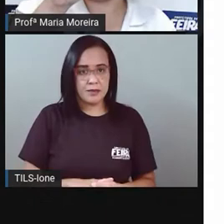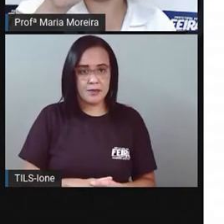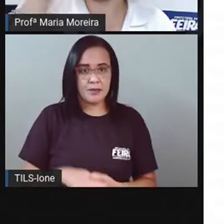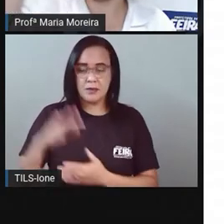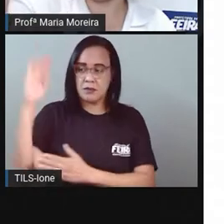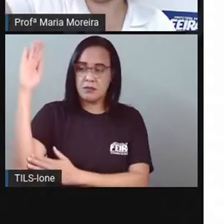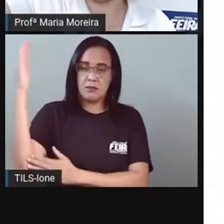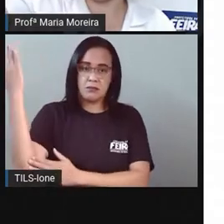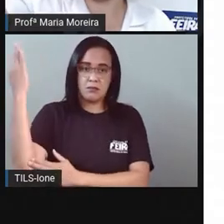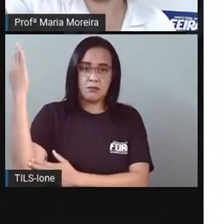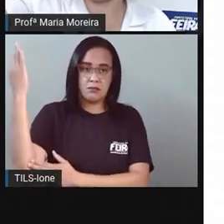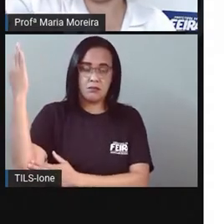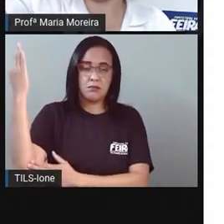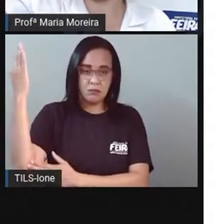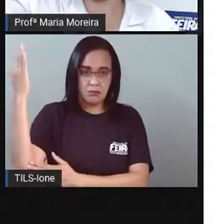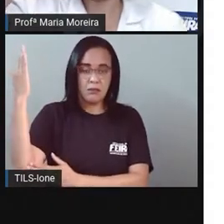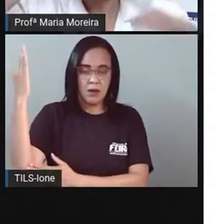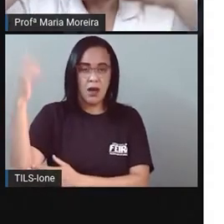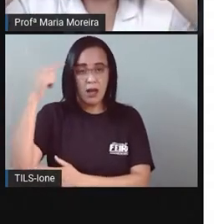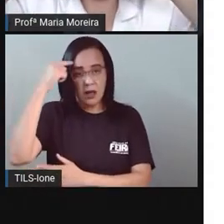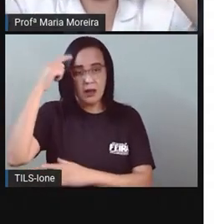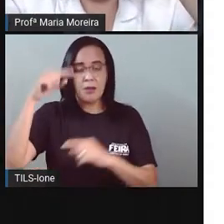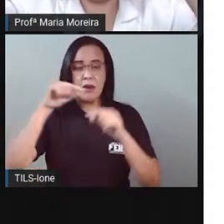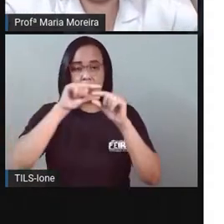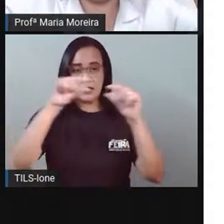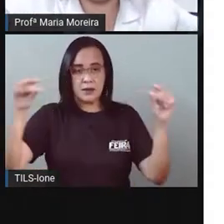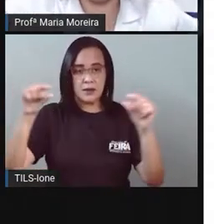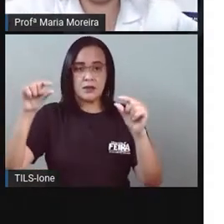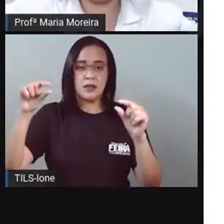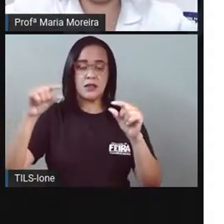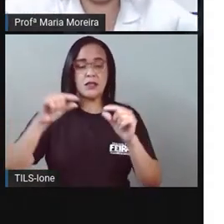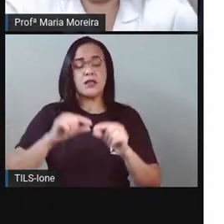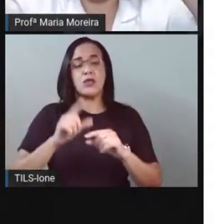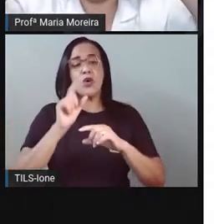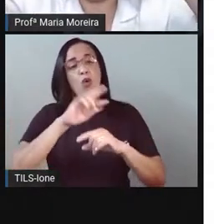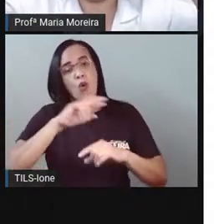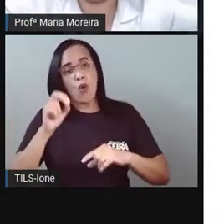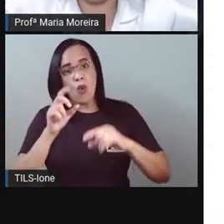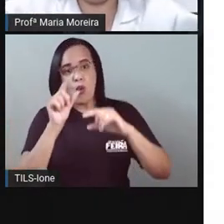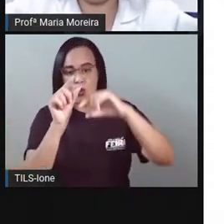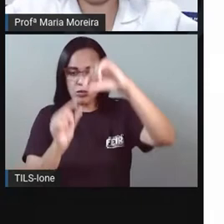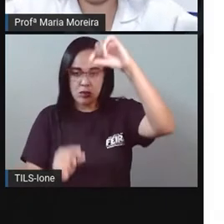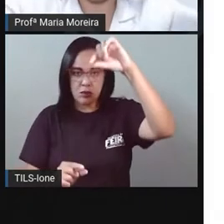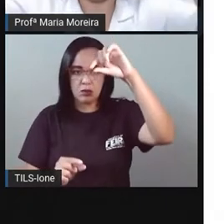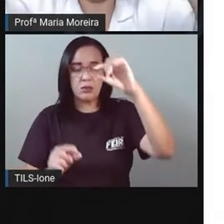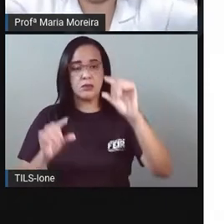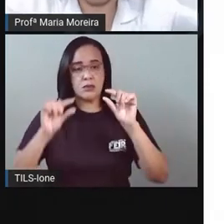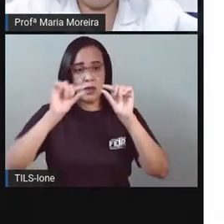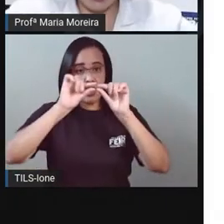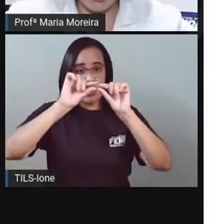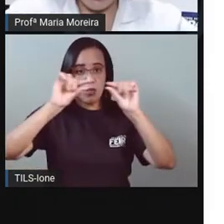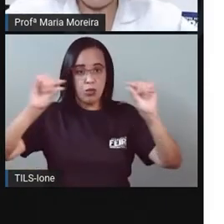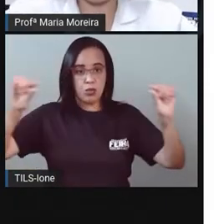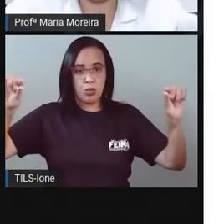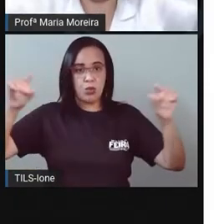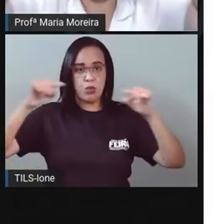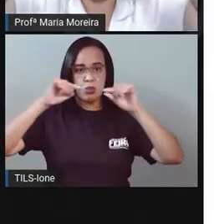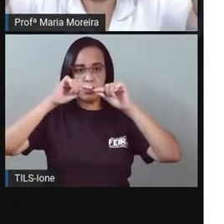Vertical, é assim, horizontal é assim. Por isso que a gente fala de linha do horizonte, ó, a linha do horizonte, ó.